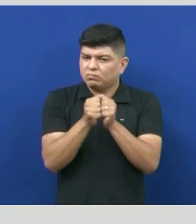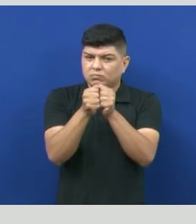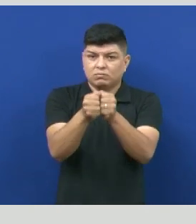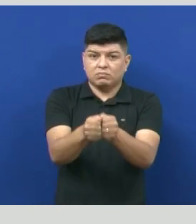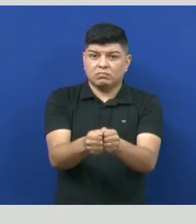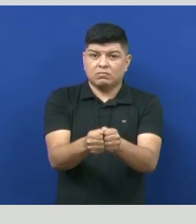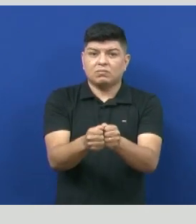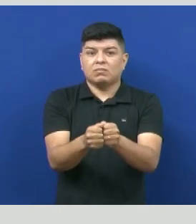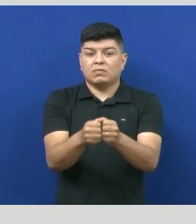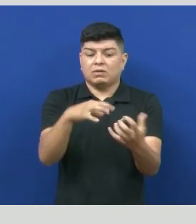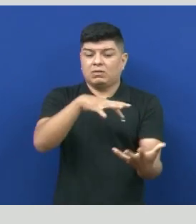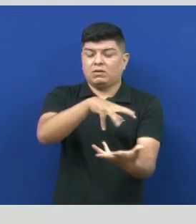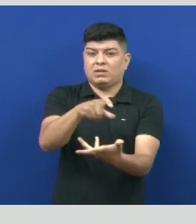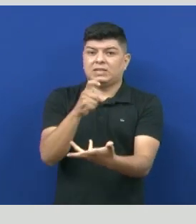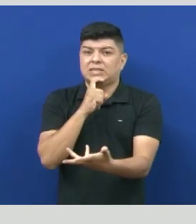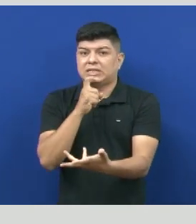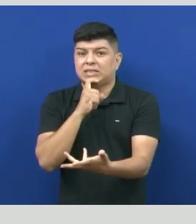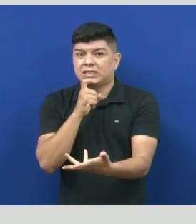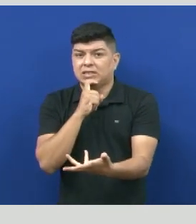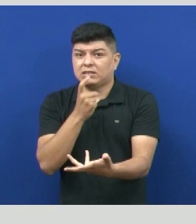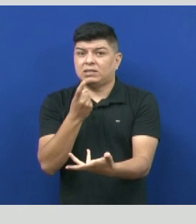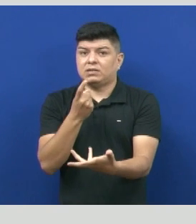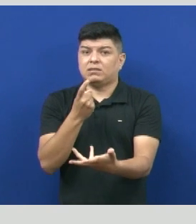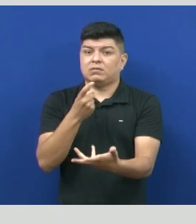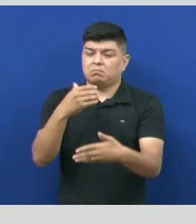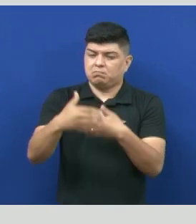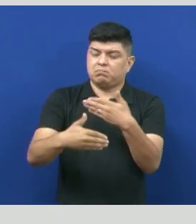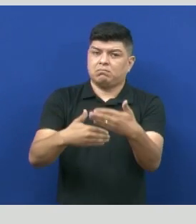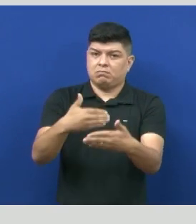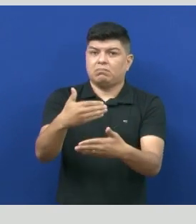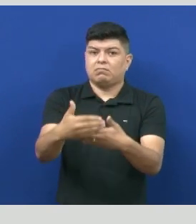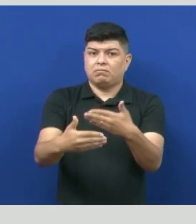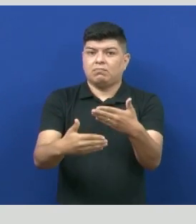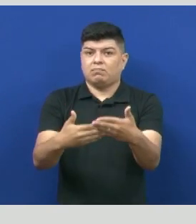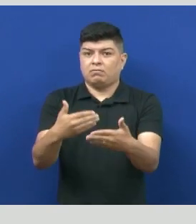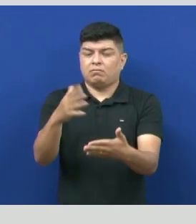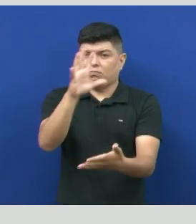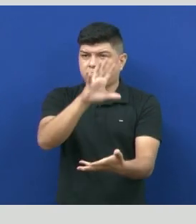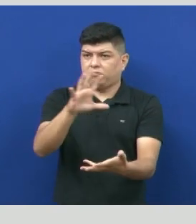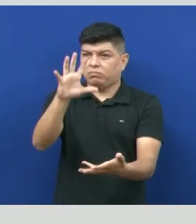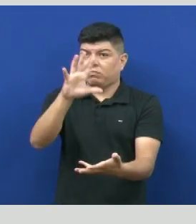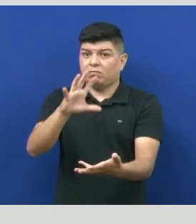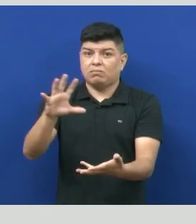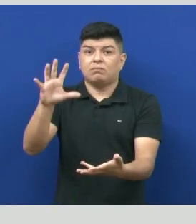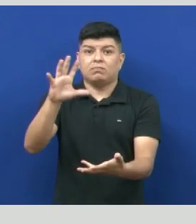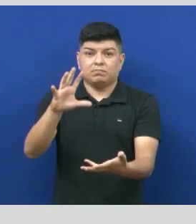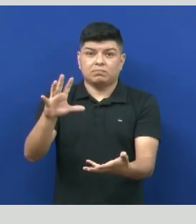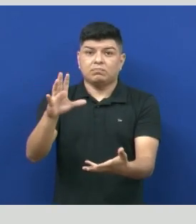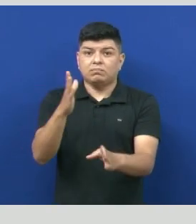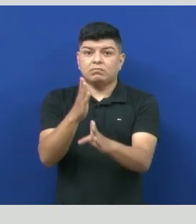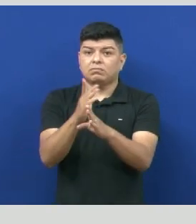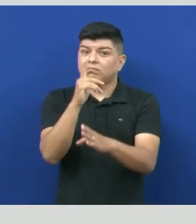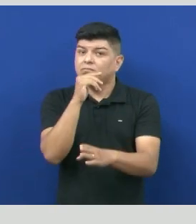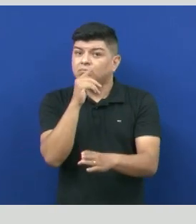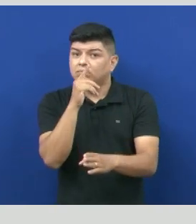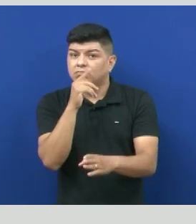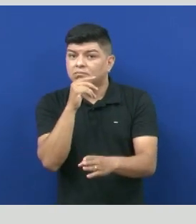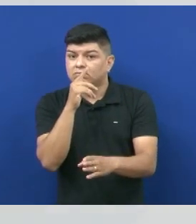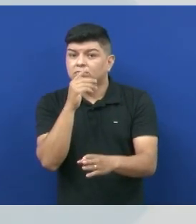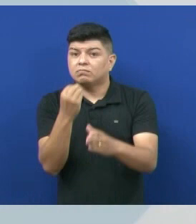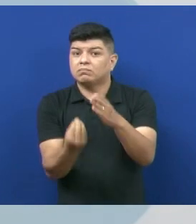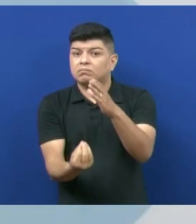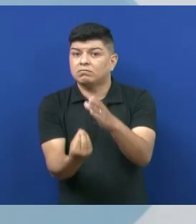a Terra foi se resfriando, acumulou-se ali, né? E foi cercada, essas substâncias foram cercadas por moléculas de água. Surgia aí uma